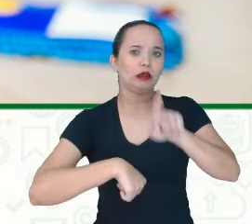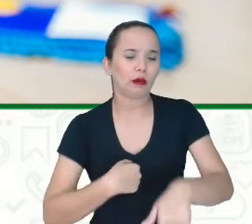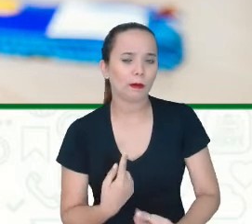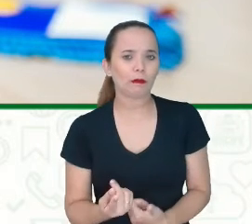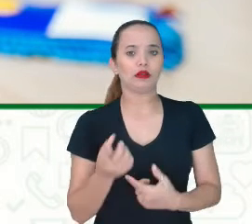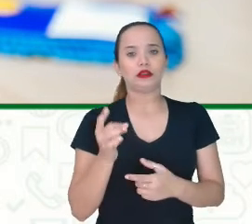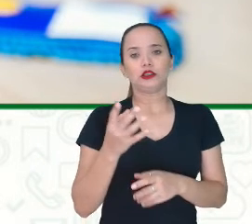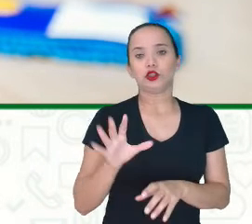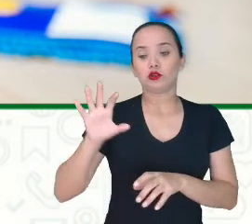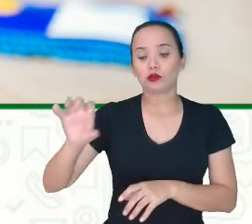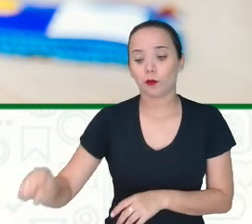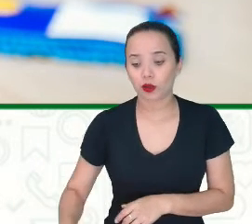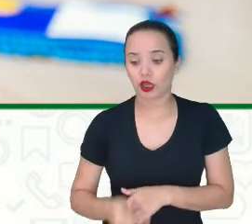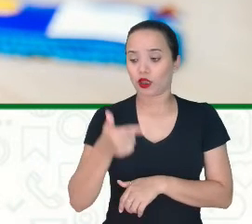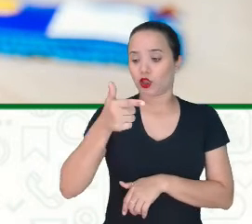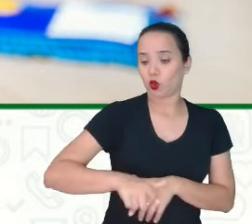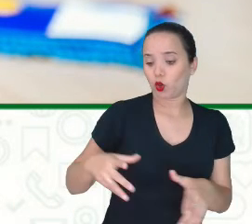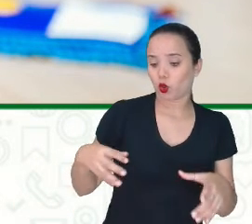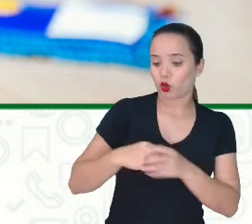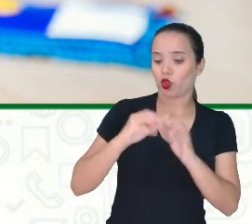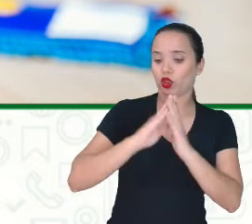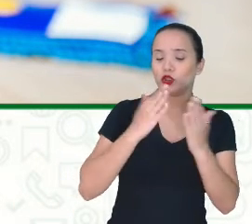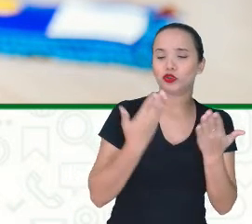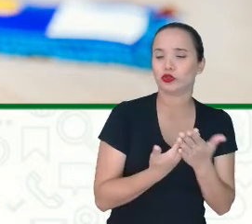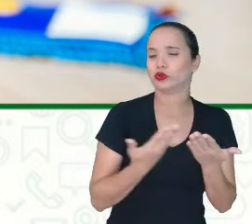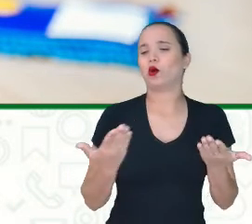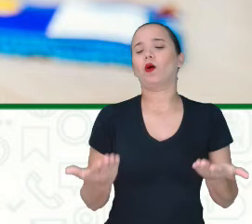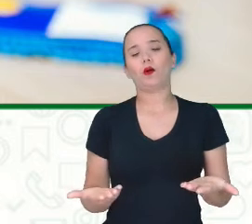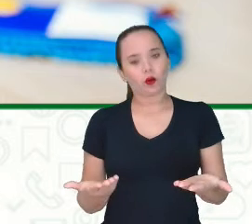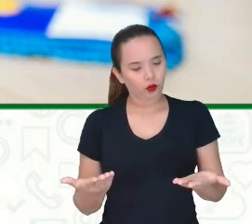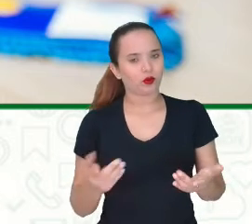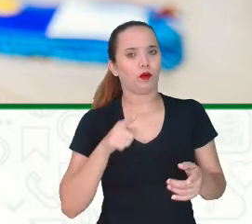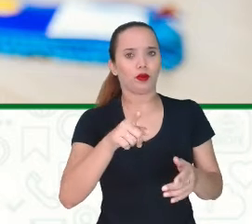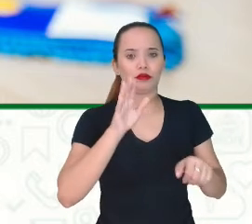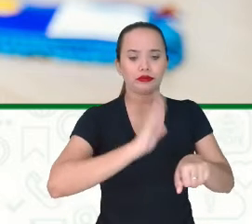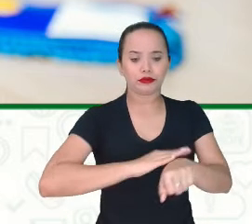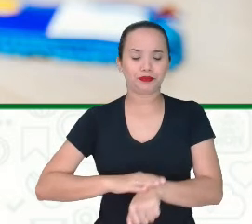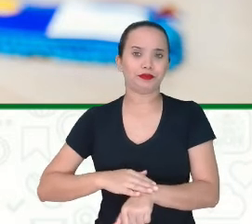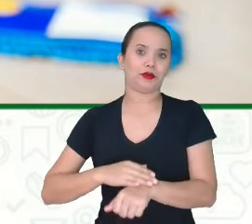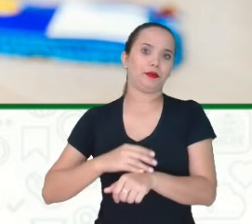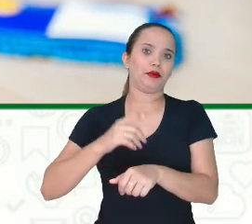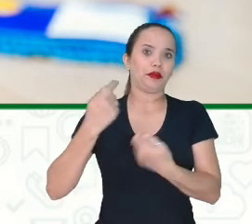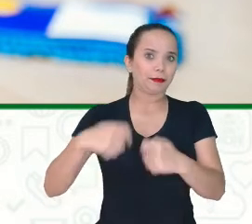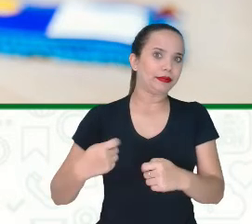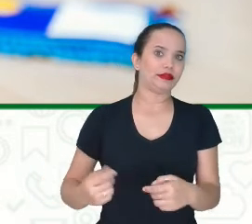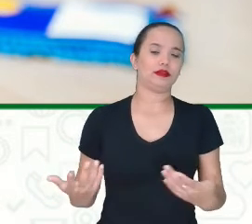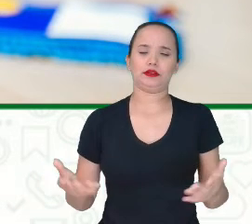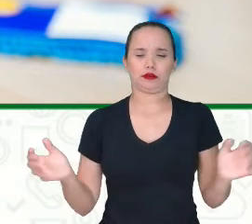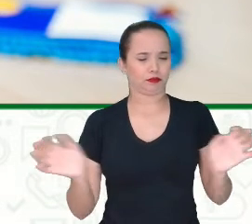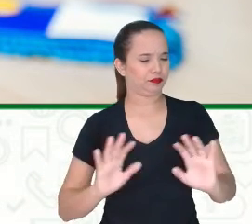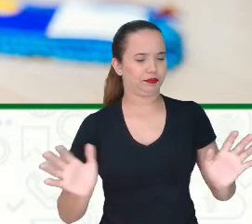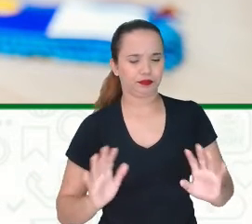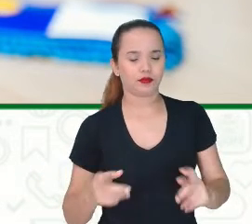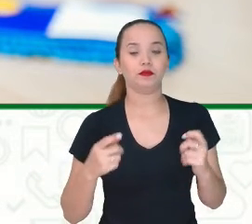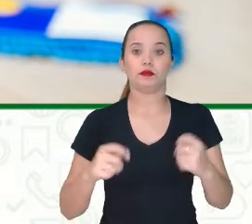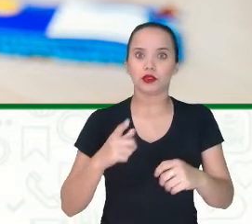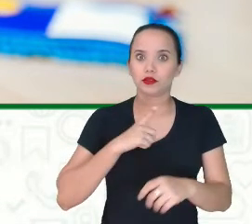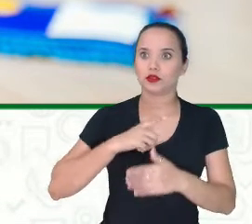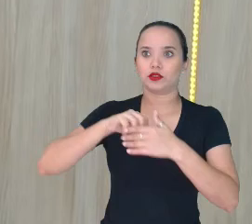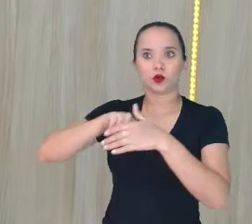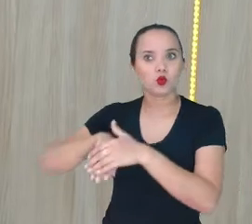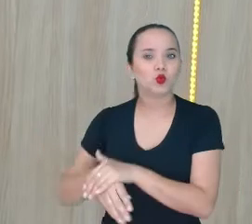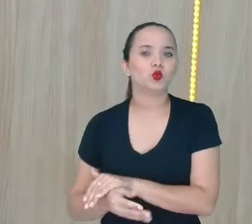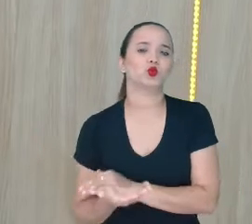Quando estiver na escola Abrir de novo o seu caderno O seu livro Para fazer as atividades Não Vamos ter esse costume É muito